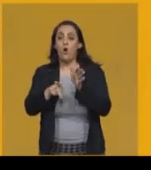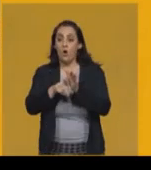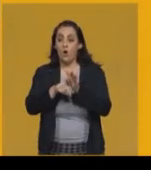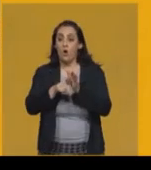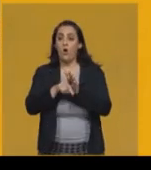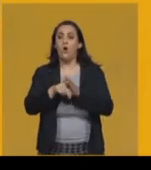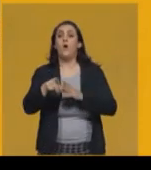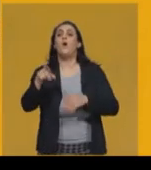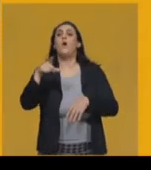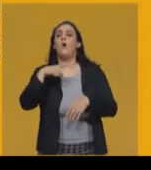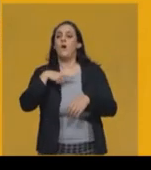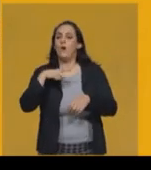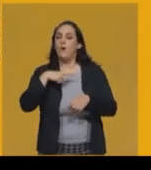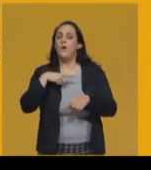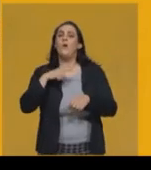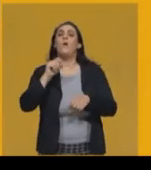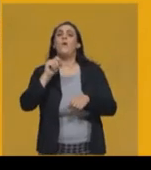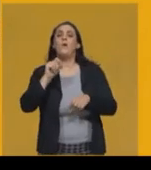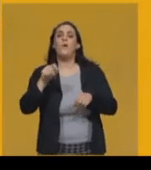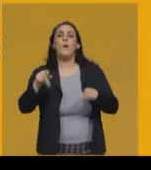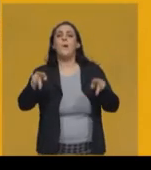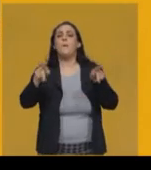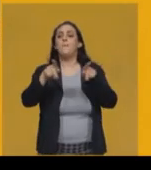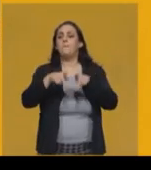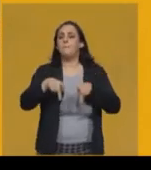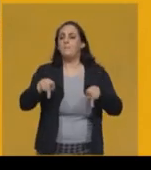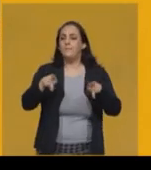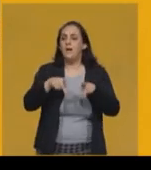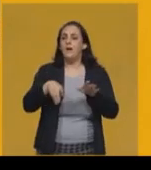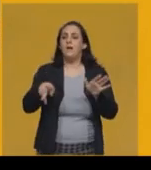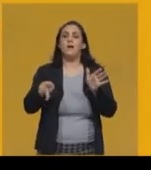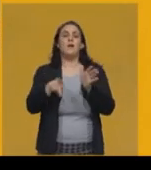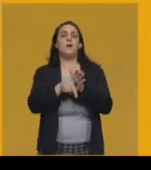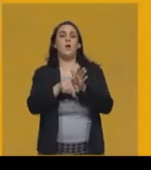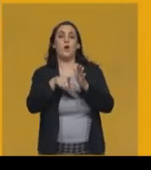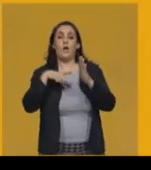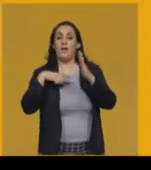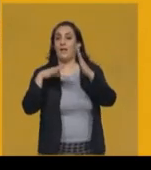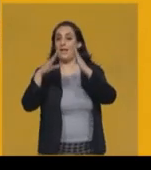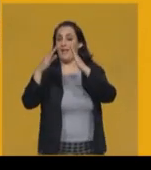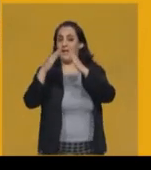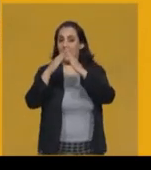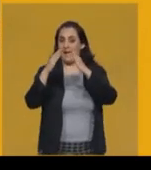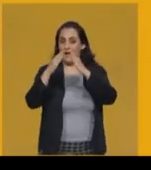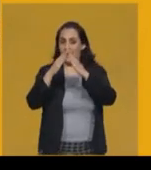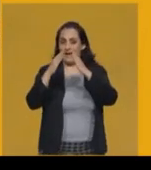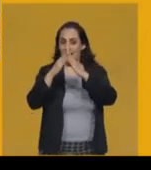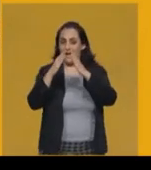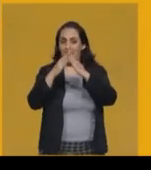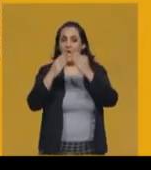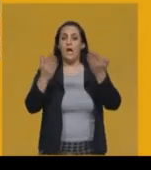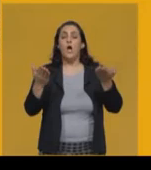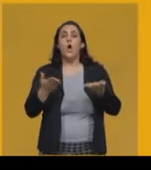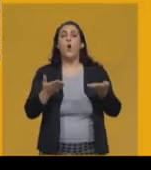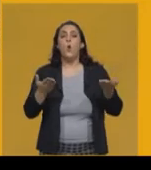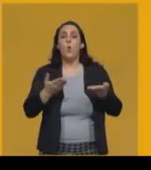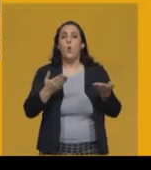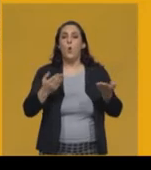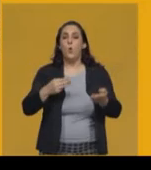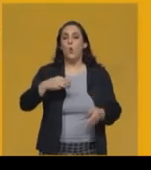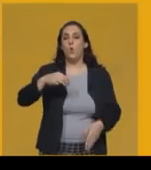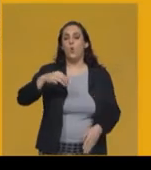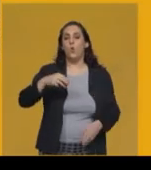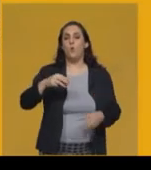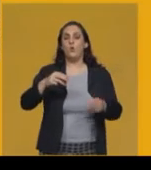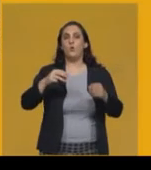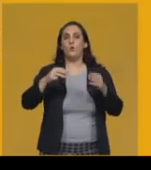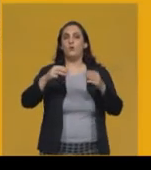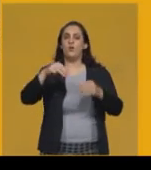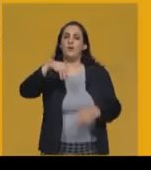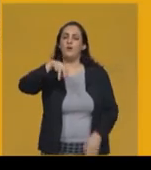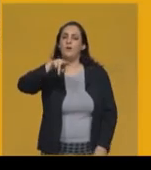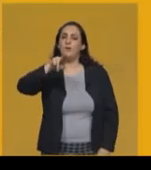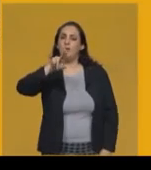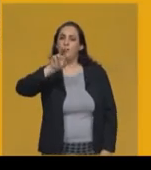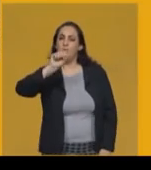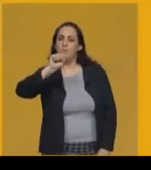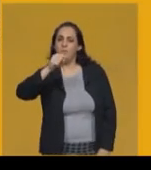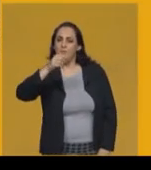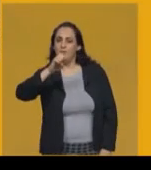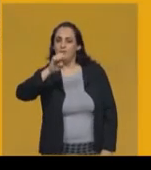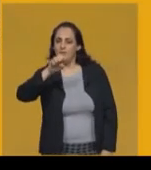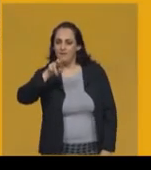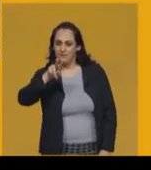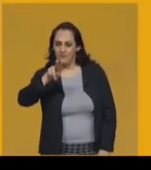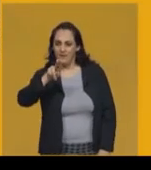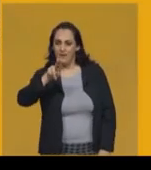a Casa de Câmara e Cadeia, que hoje é o Museu da Inconfidência, nós temos aqui o antigo